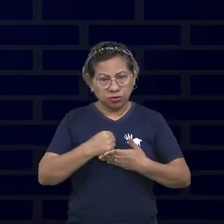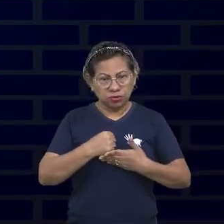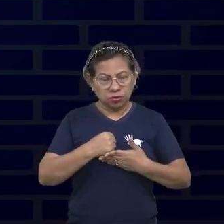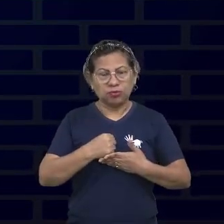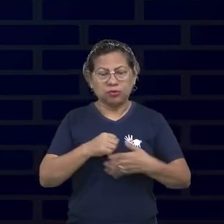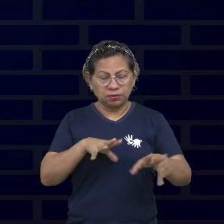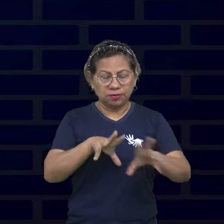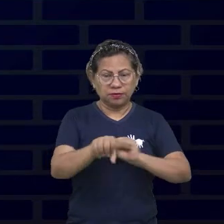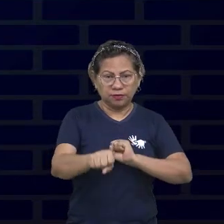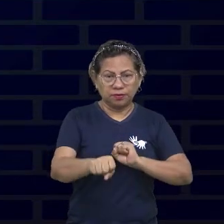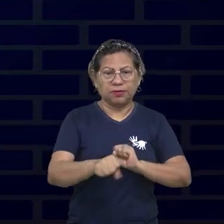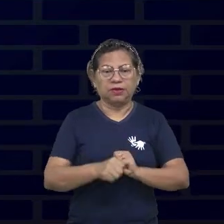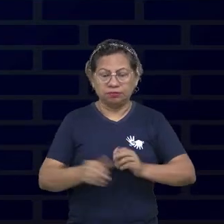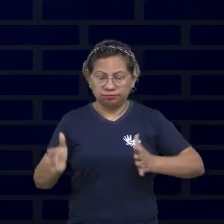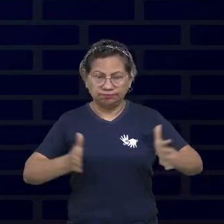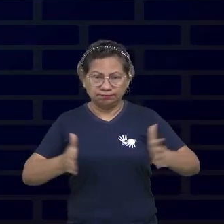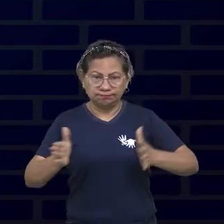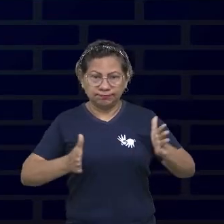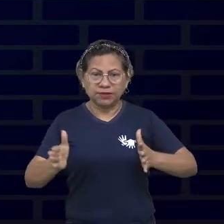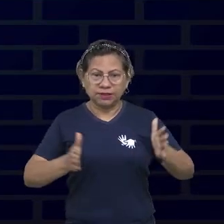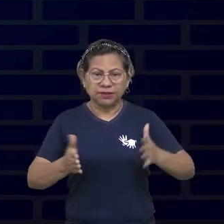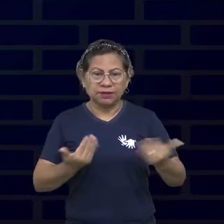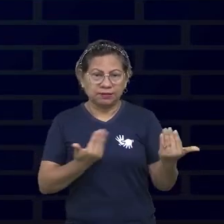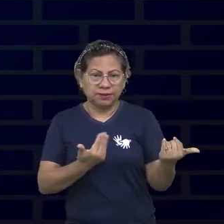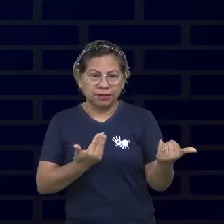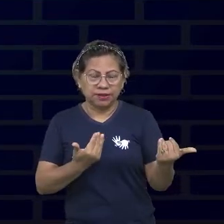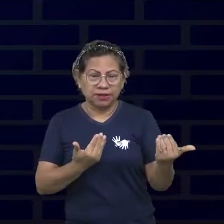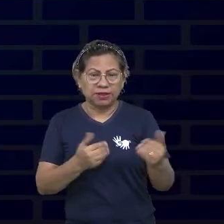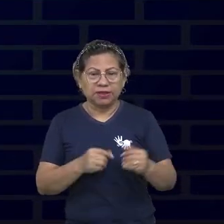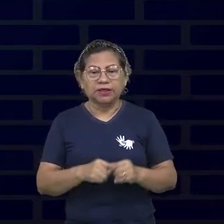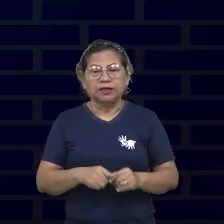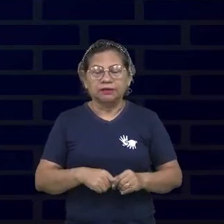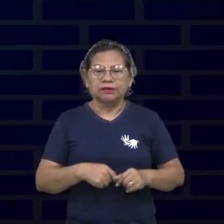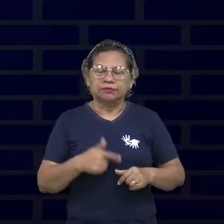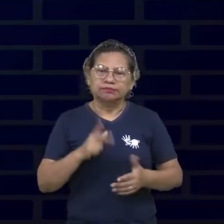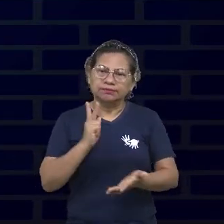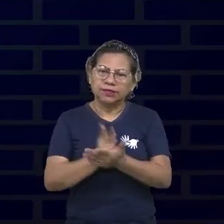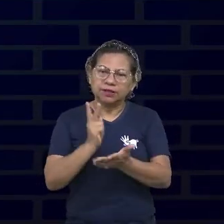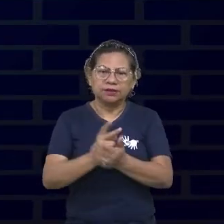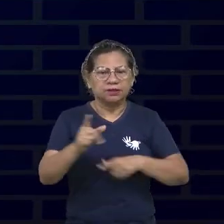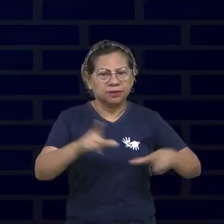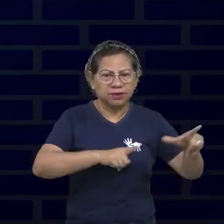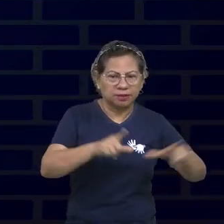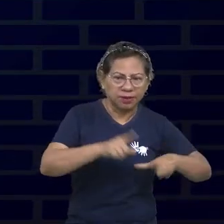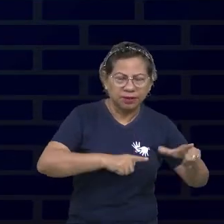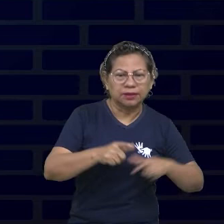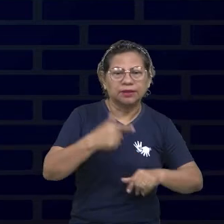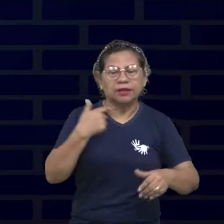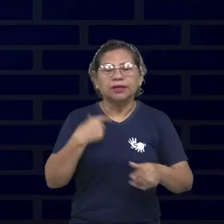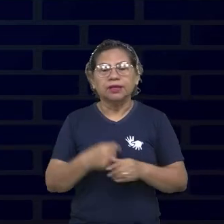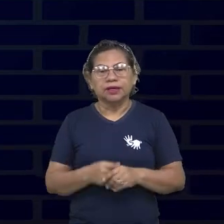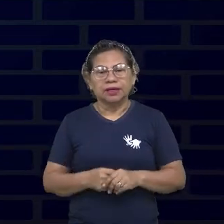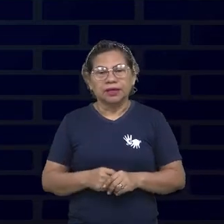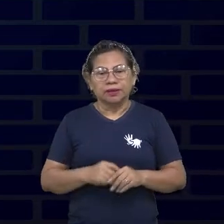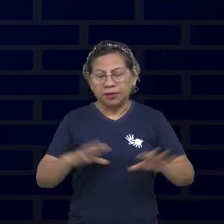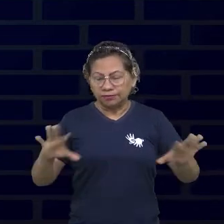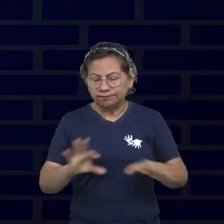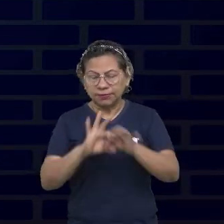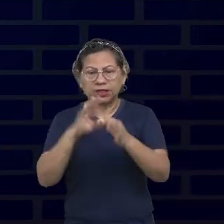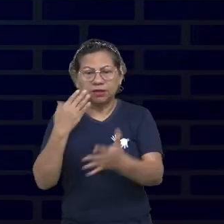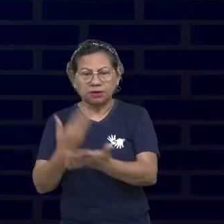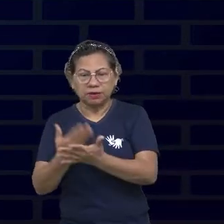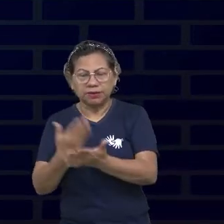todo esse período da minha juventude, eu tive que trabalhar para promover os meus estudos. Mas sempre esses